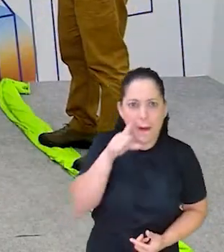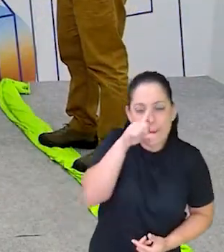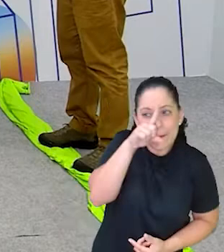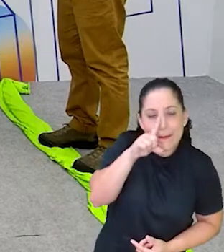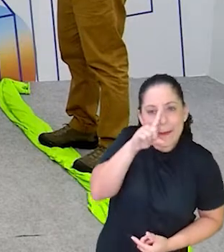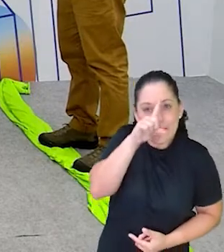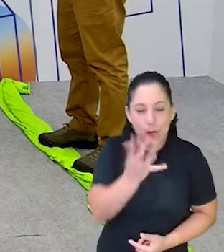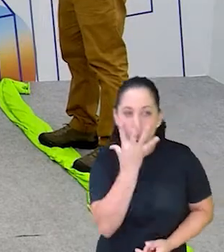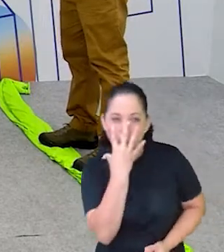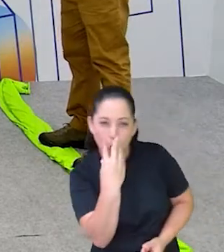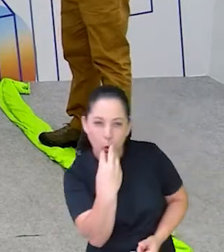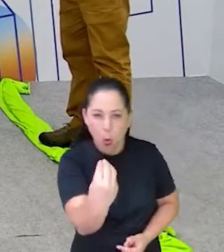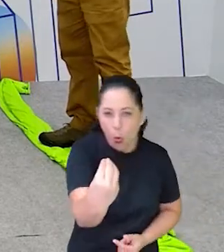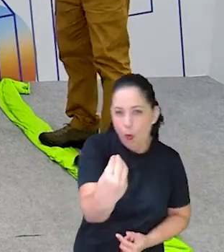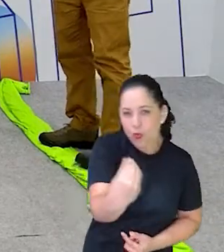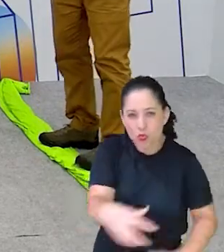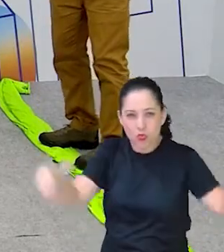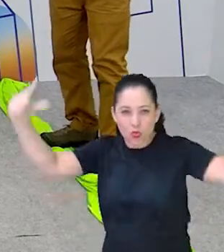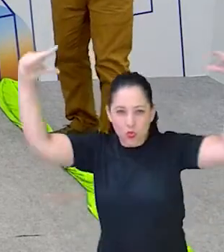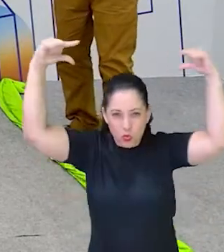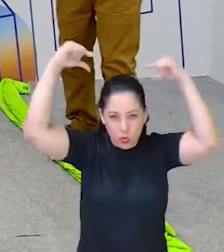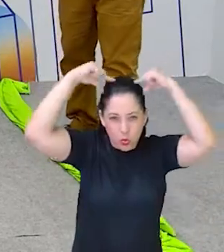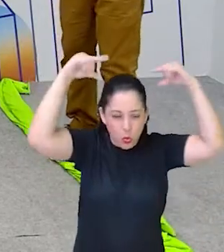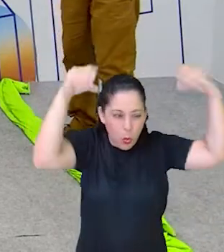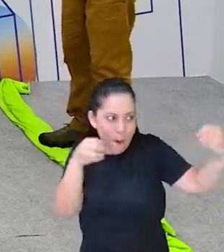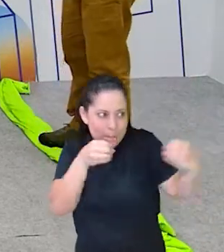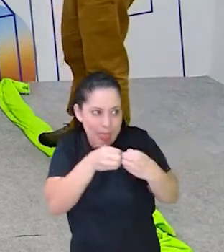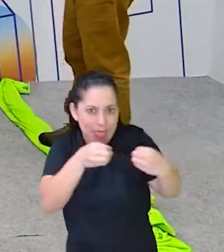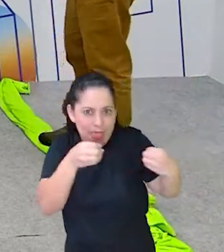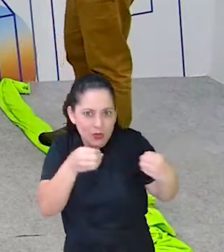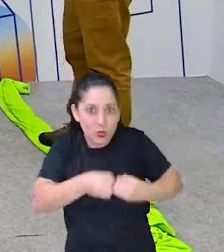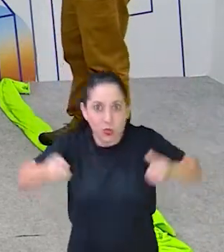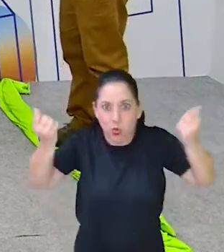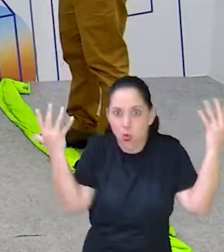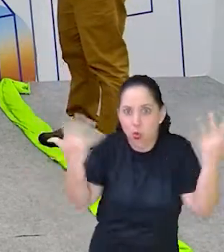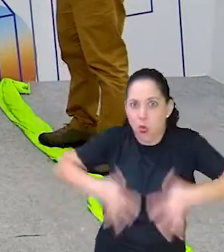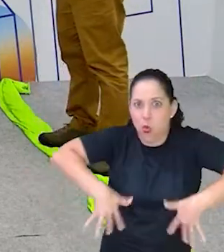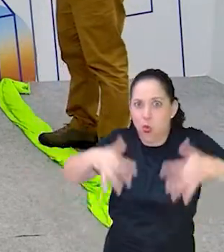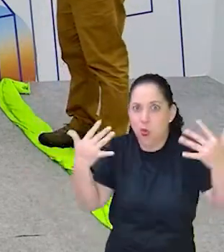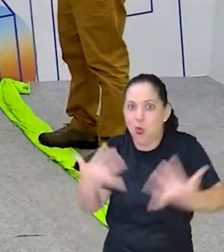E o lobo mal passeia aqui por perto.